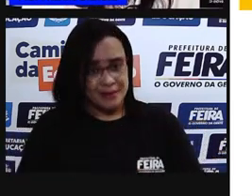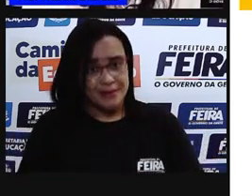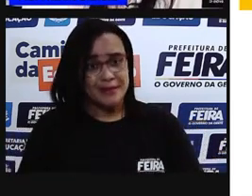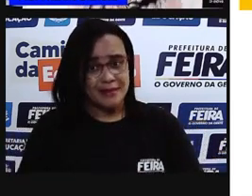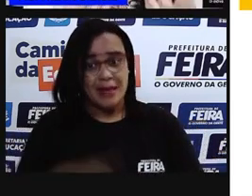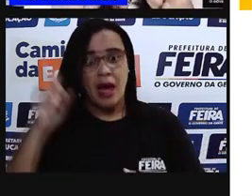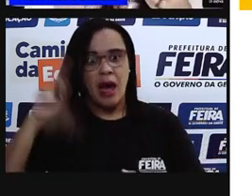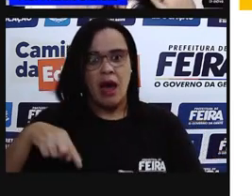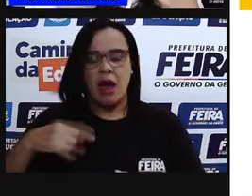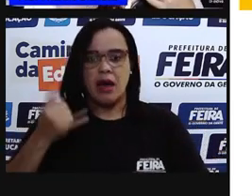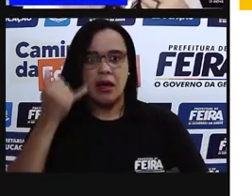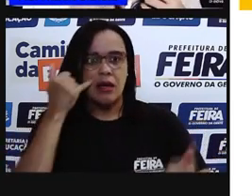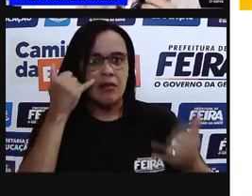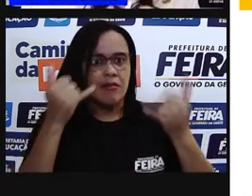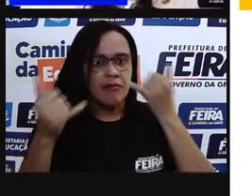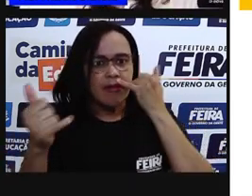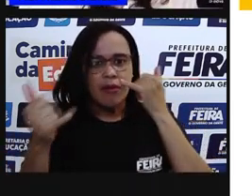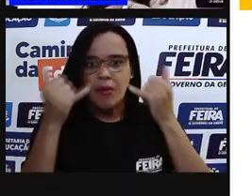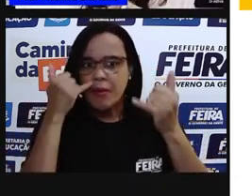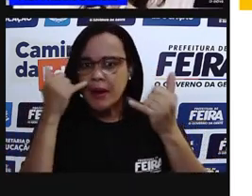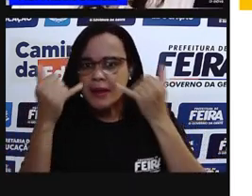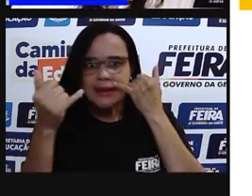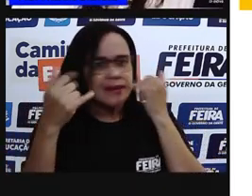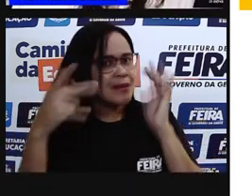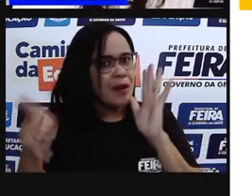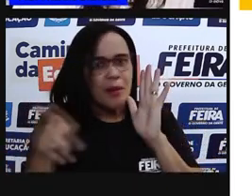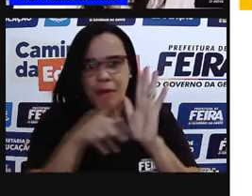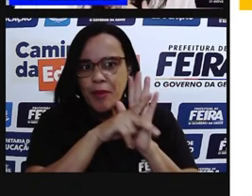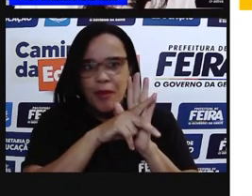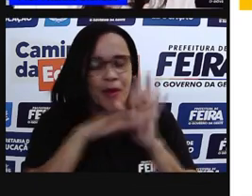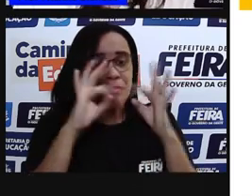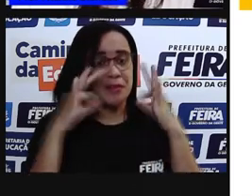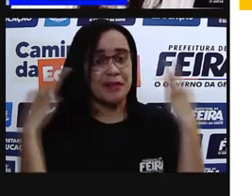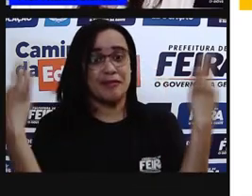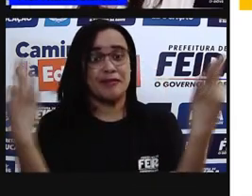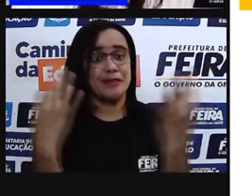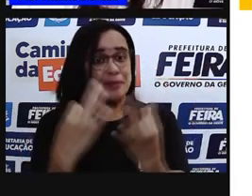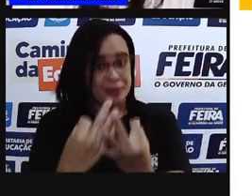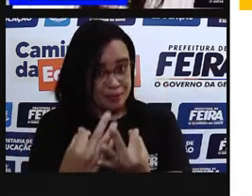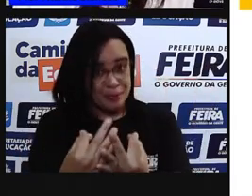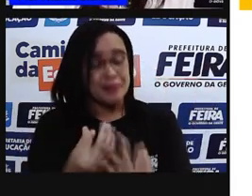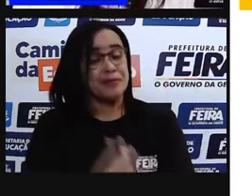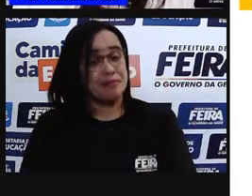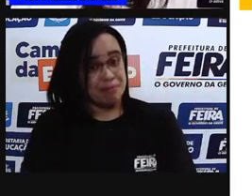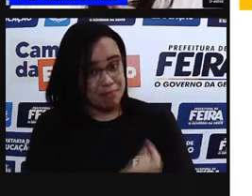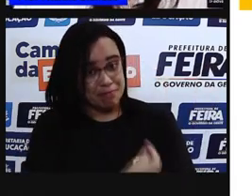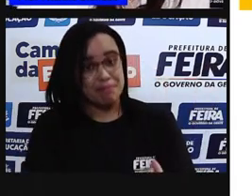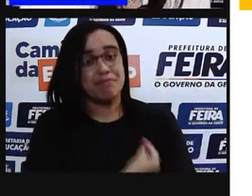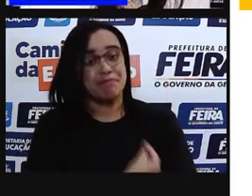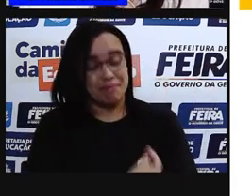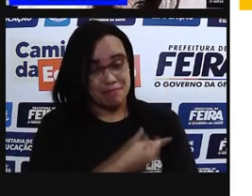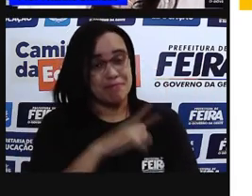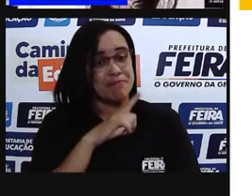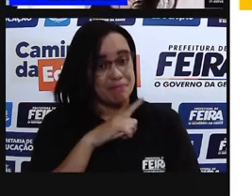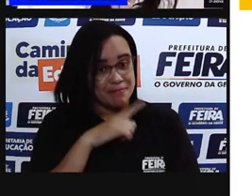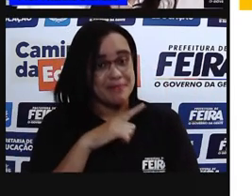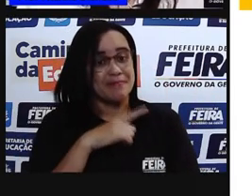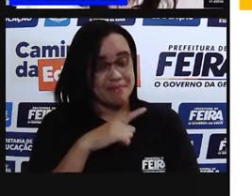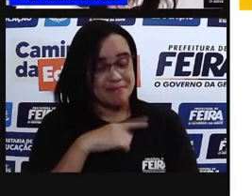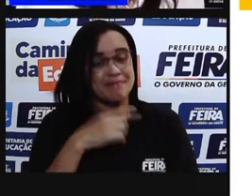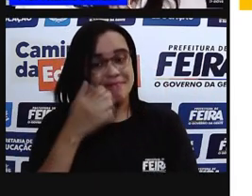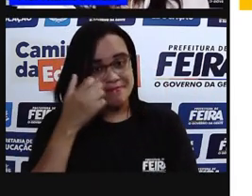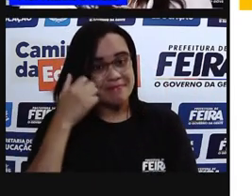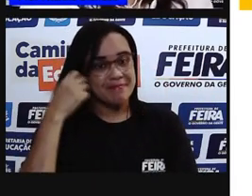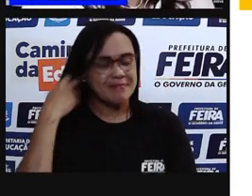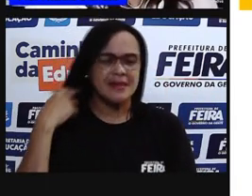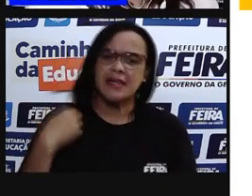das nossas características físicas e fisiológicas, ok? E aí, Pró, como é que